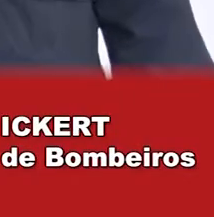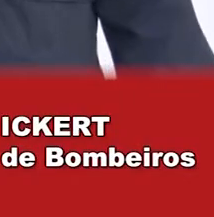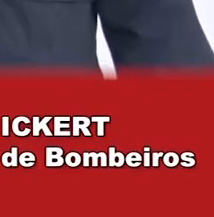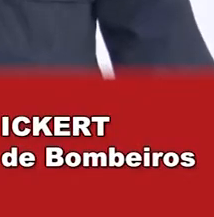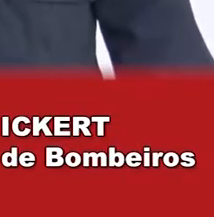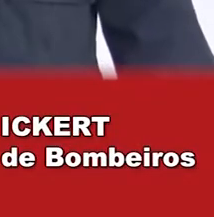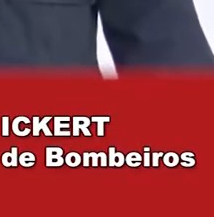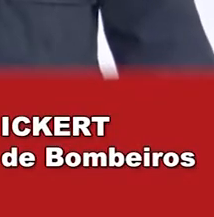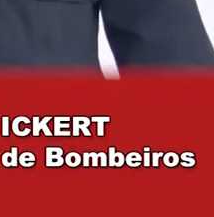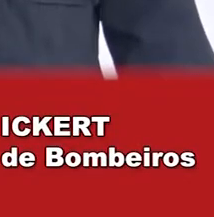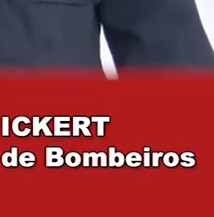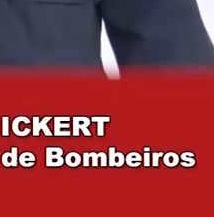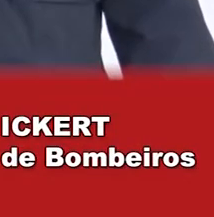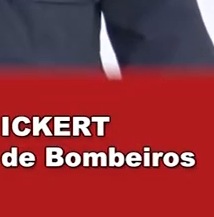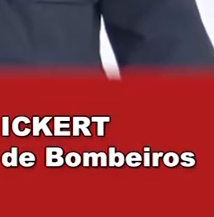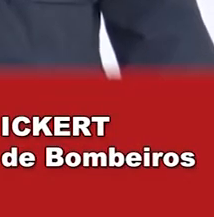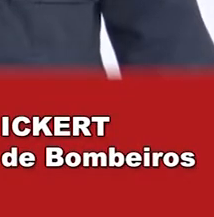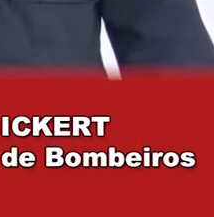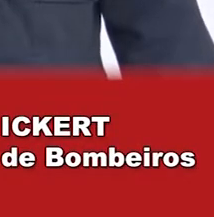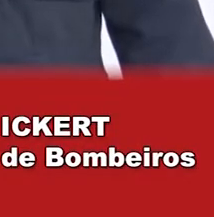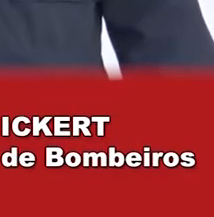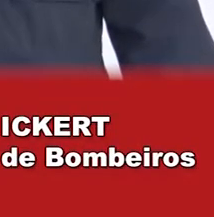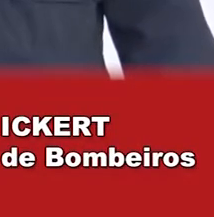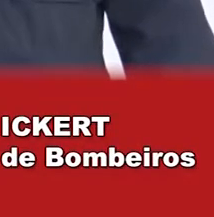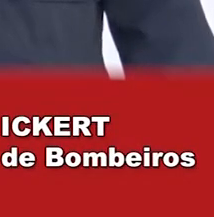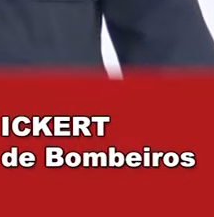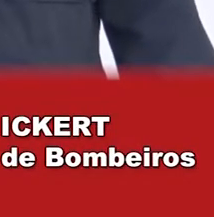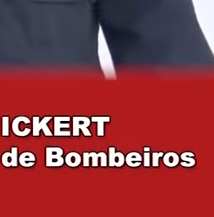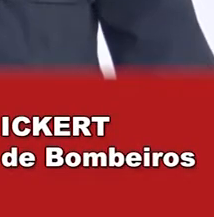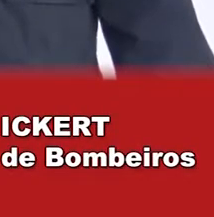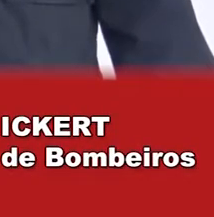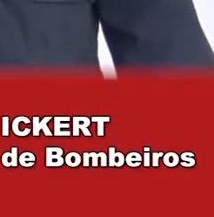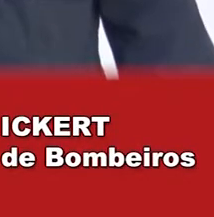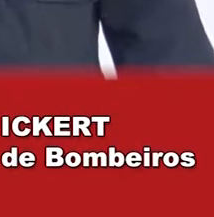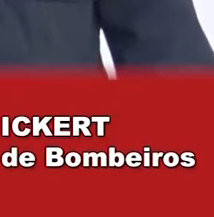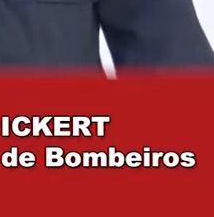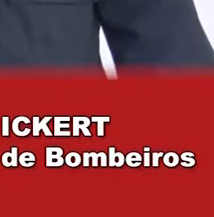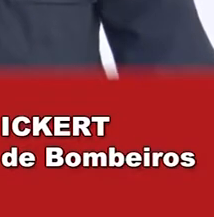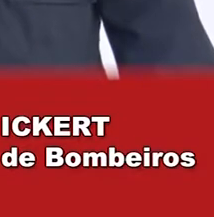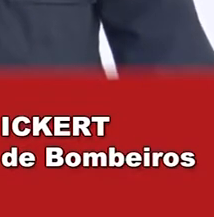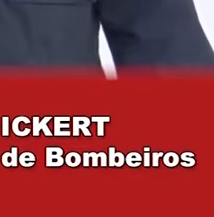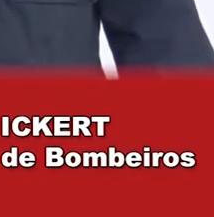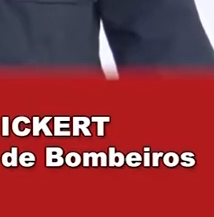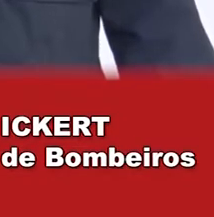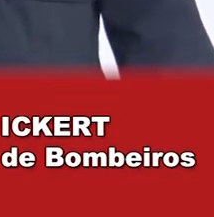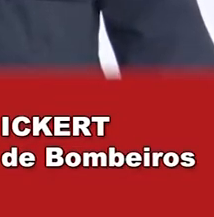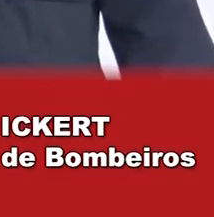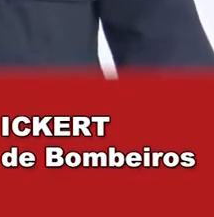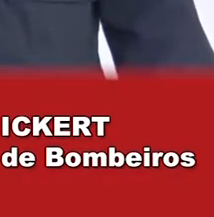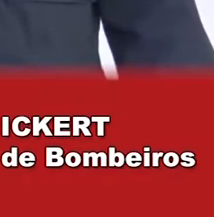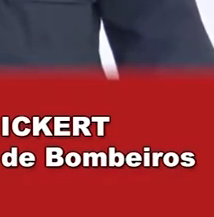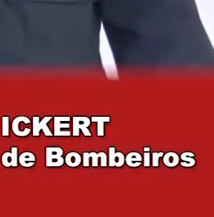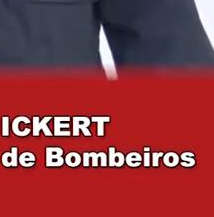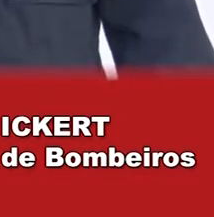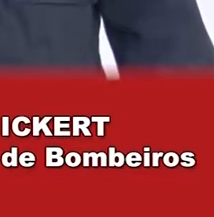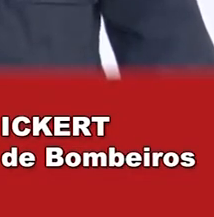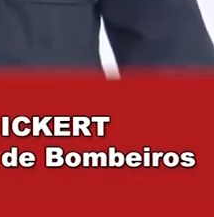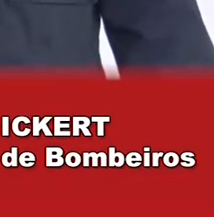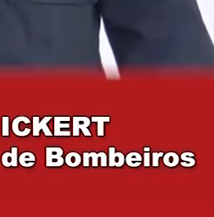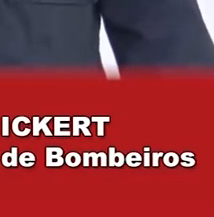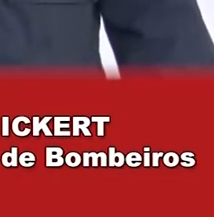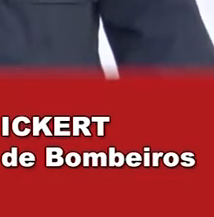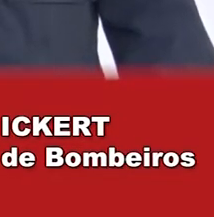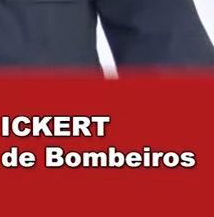Cuidados que nós devemos ter com a eletricidade. Se você estiver em uma via pública e se deparar com